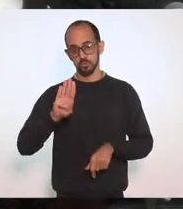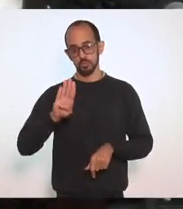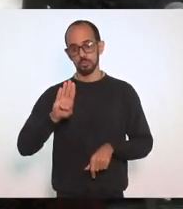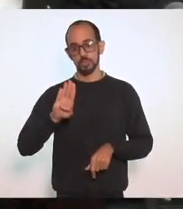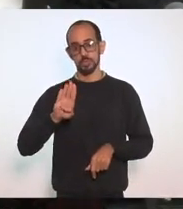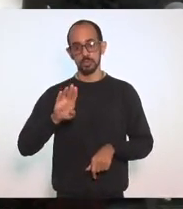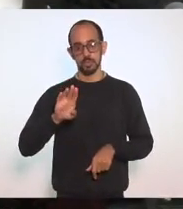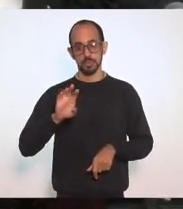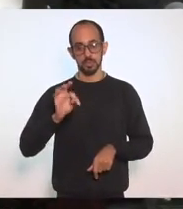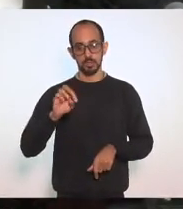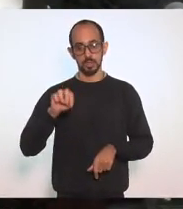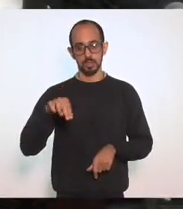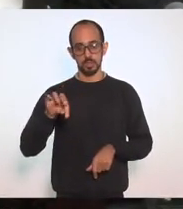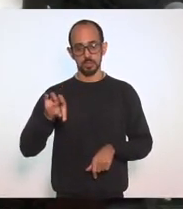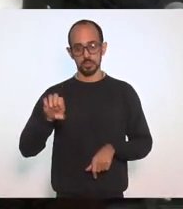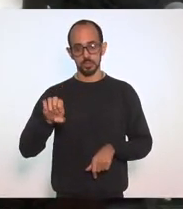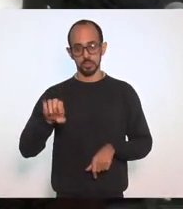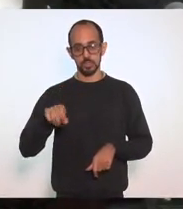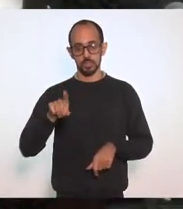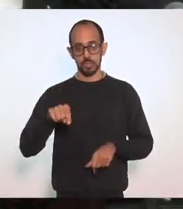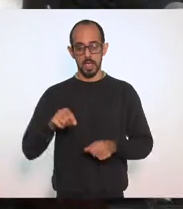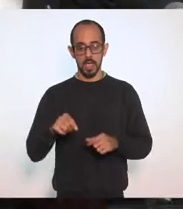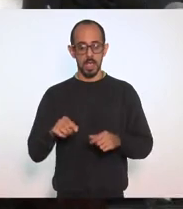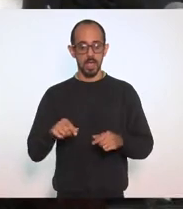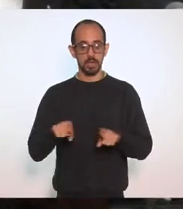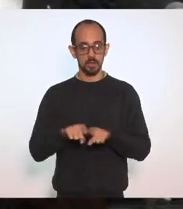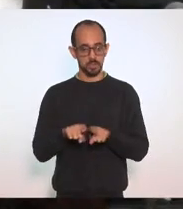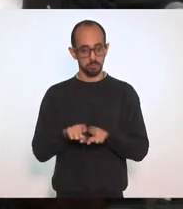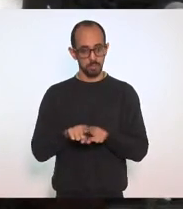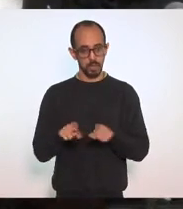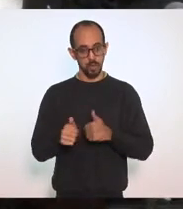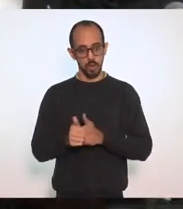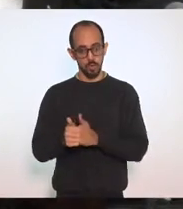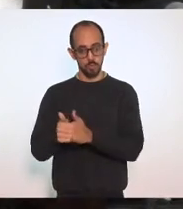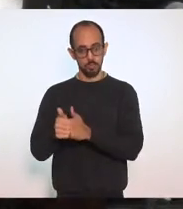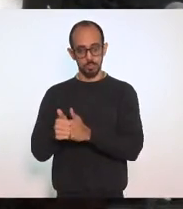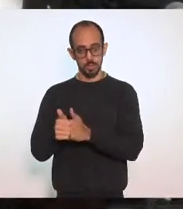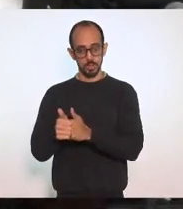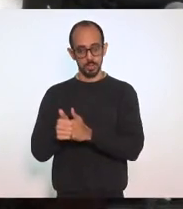todos vão no sentido da autorização, pelo menos o subtenente,